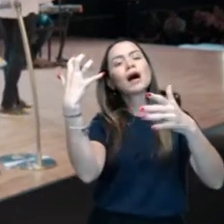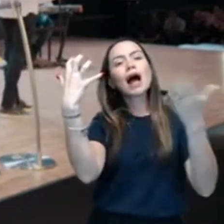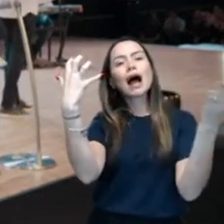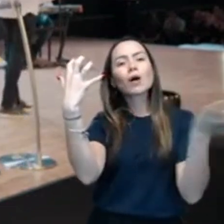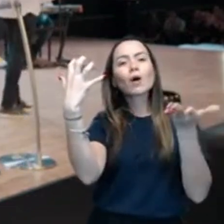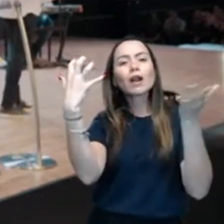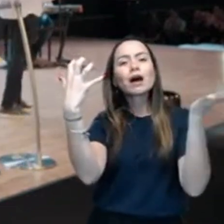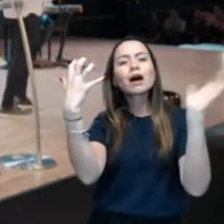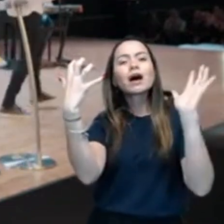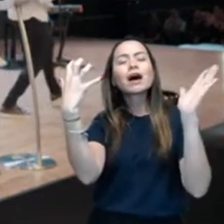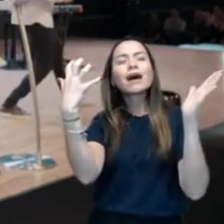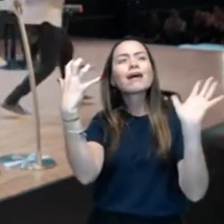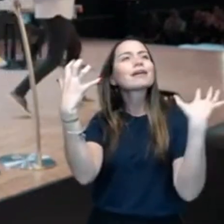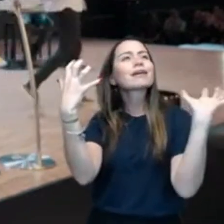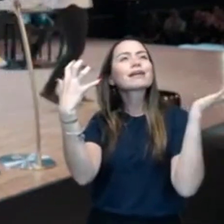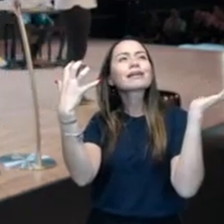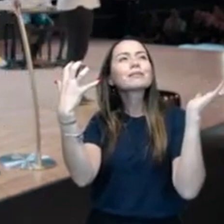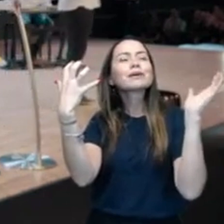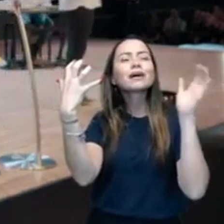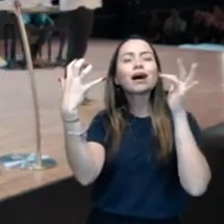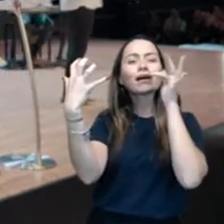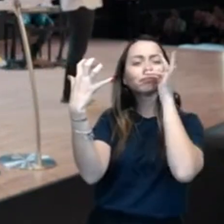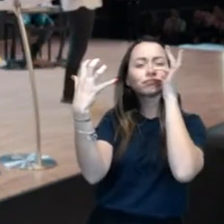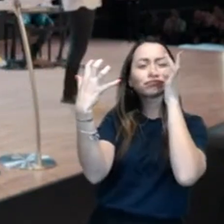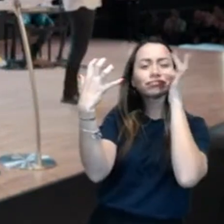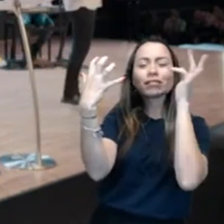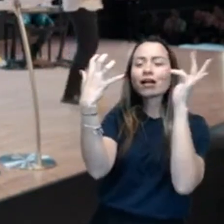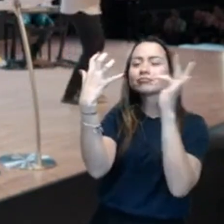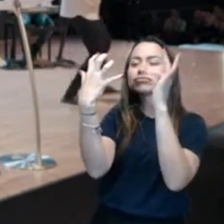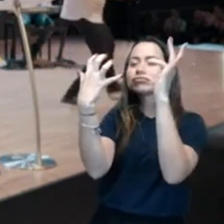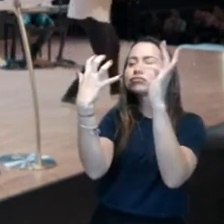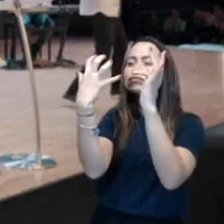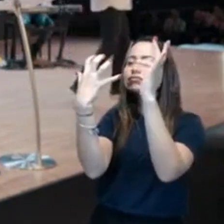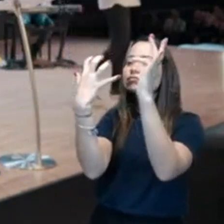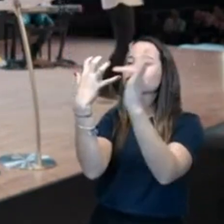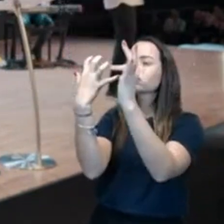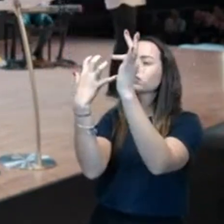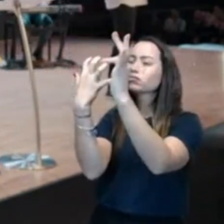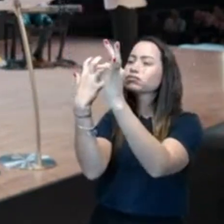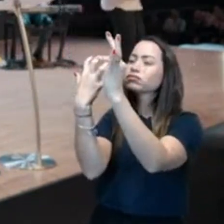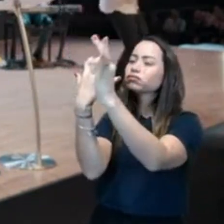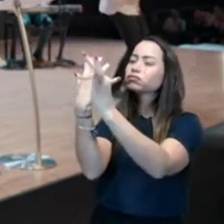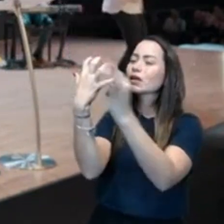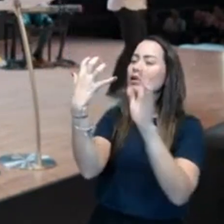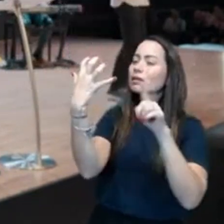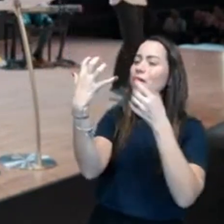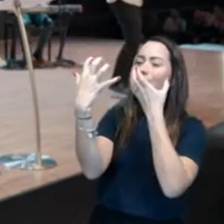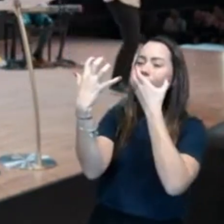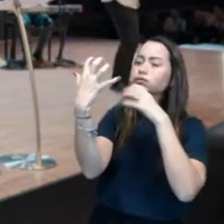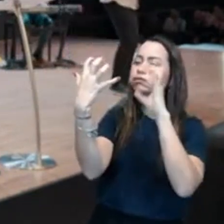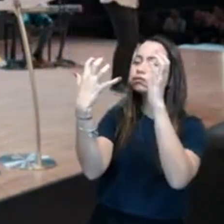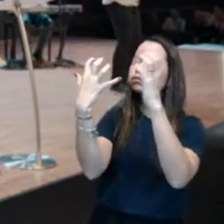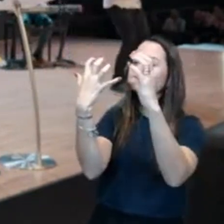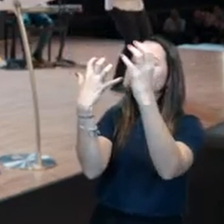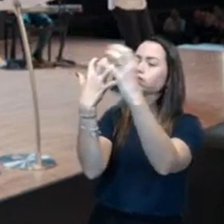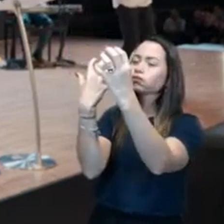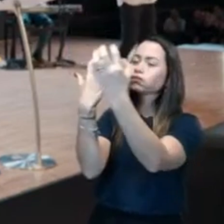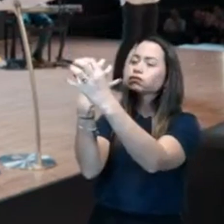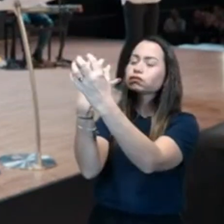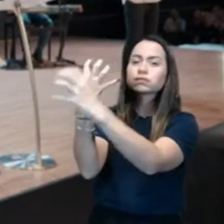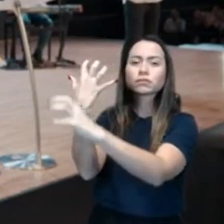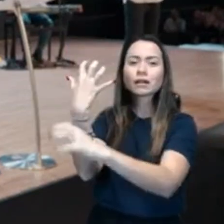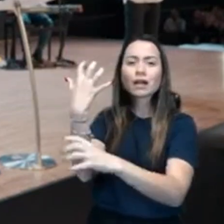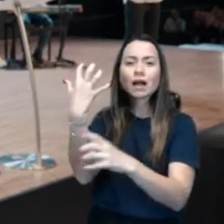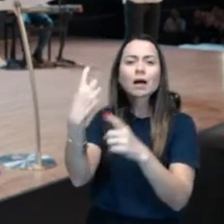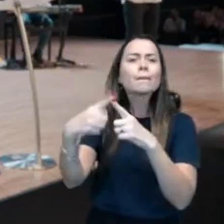E dentro desse resultado tem uma semente para dar uma continuidade na minha empresa e não só suprir o dia de hoje, mas